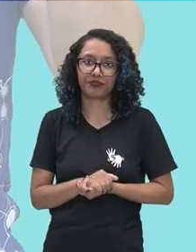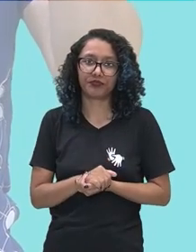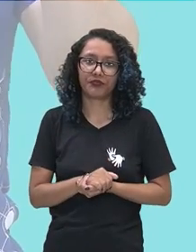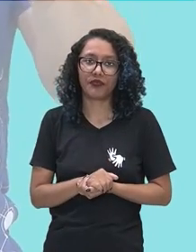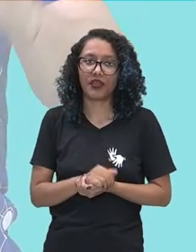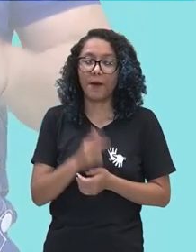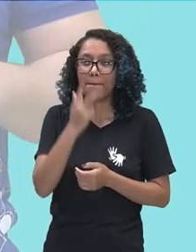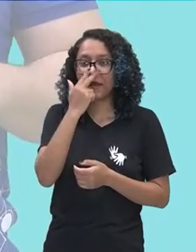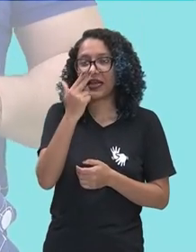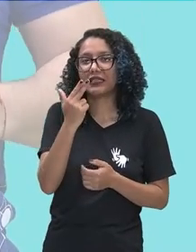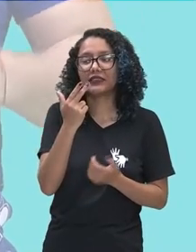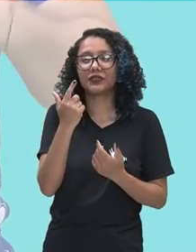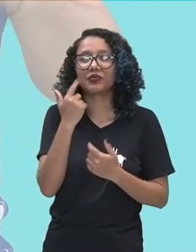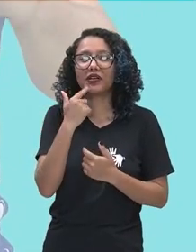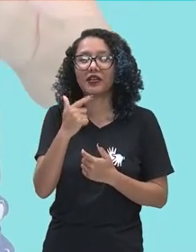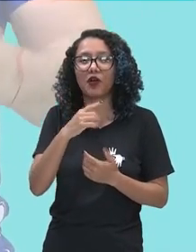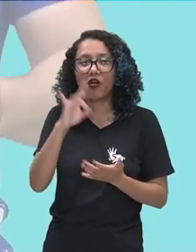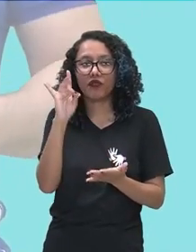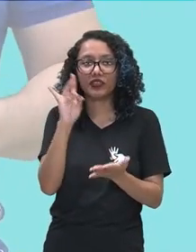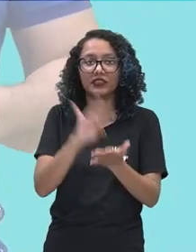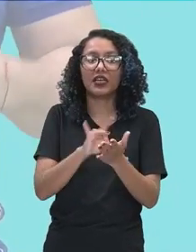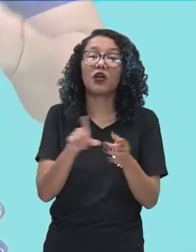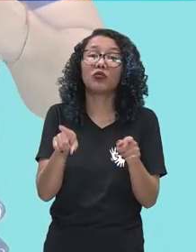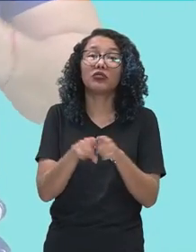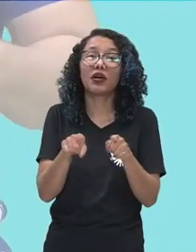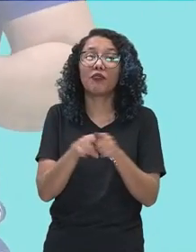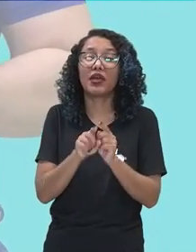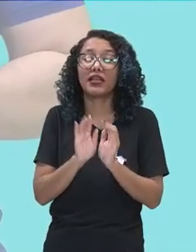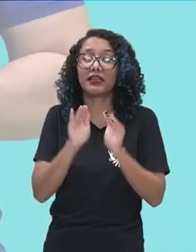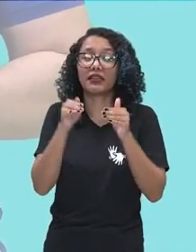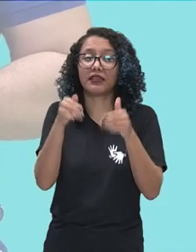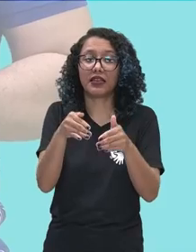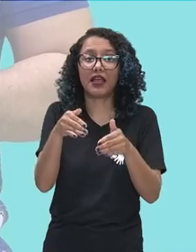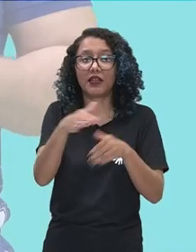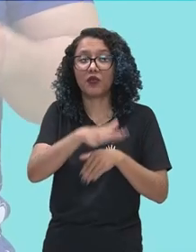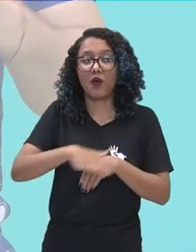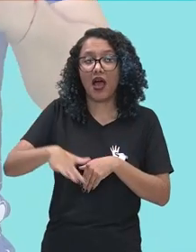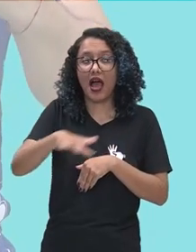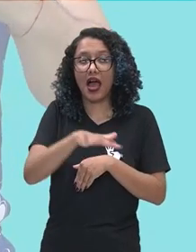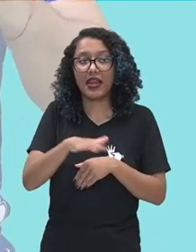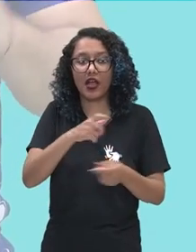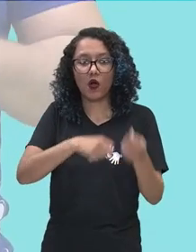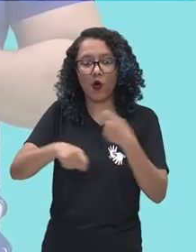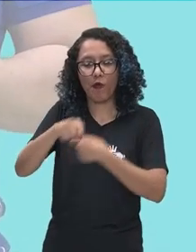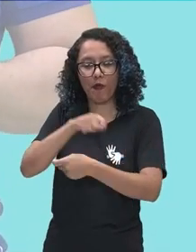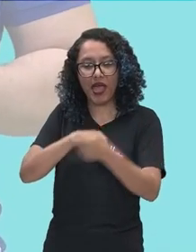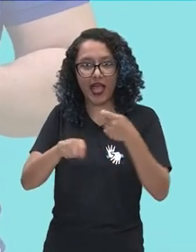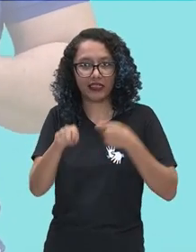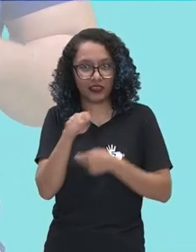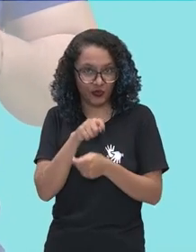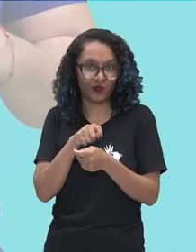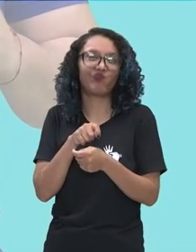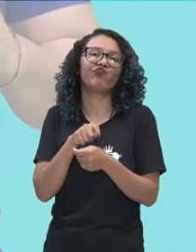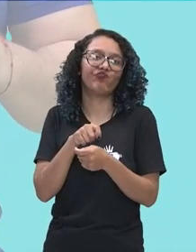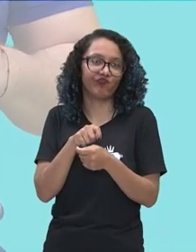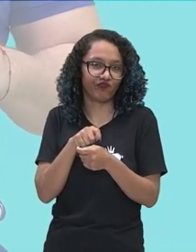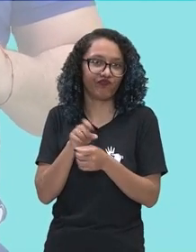fosse a língua oficial do comércio, das transações internacionais. E pense aí,